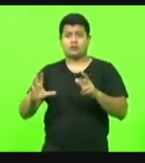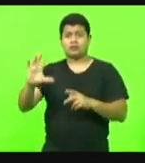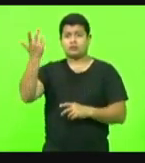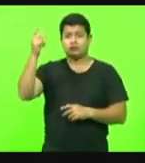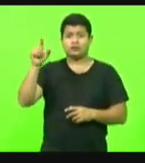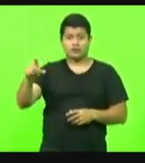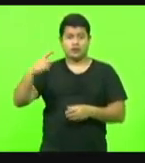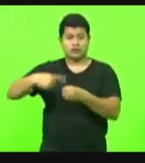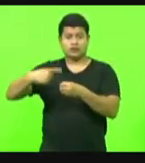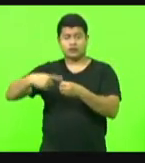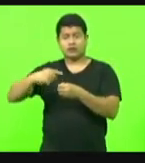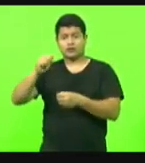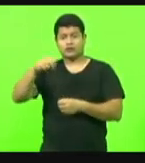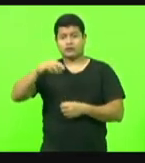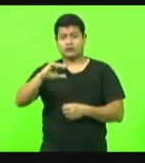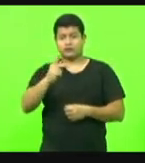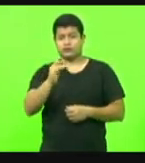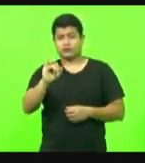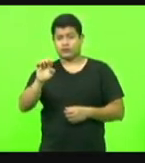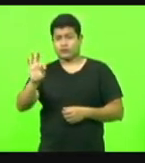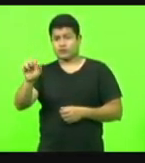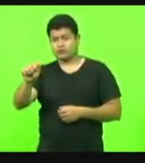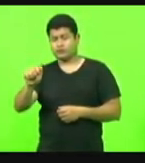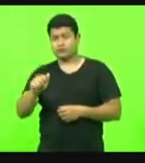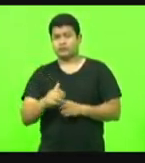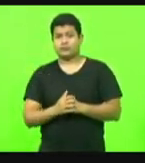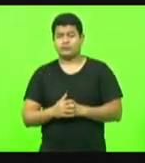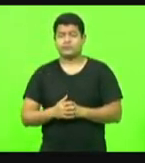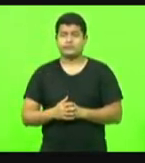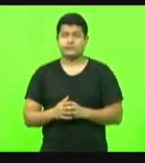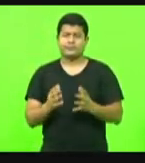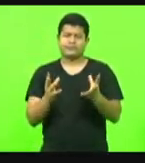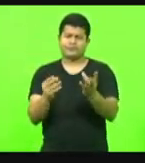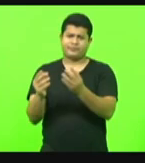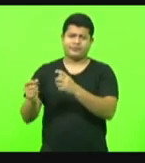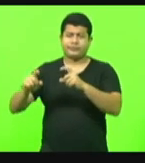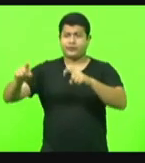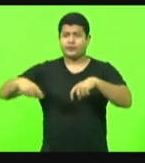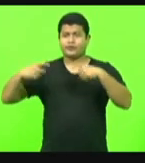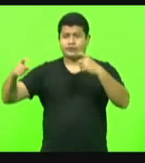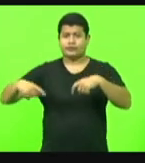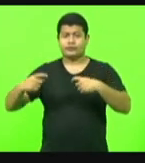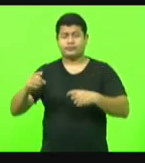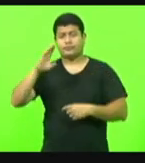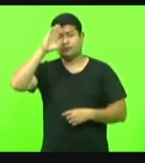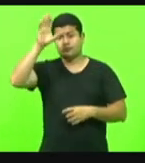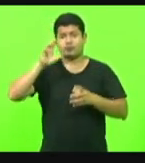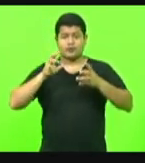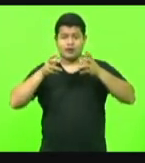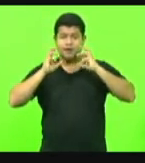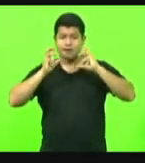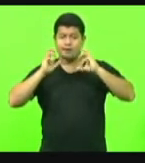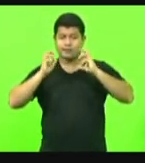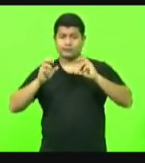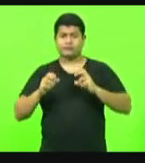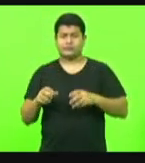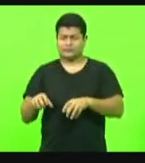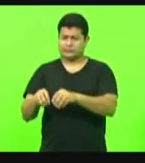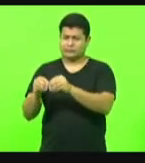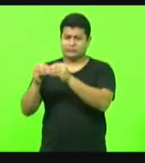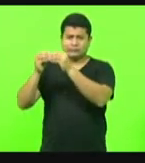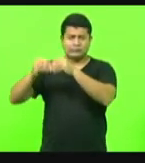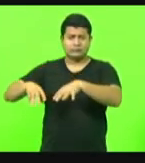no nosso extremo oeste catarinense. Então, muitas lavouras, principalmente o milho, muito atingido